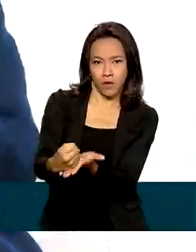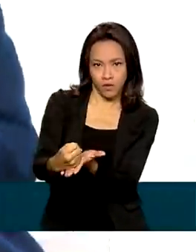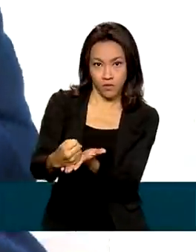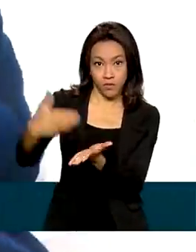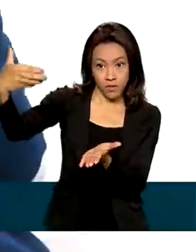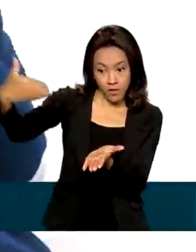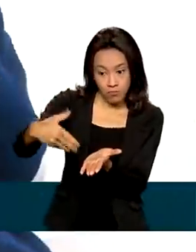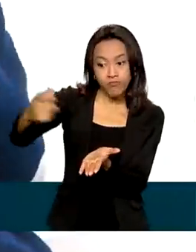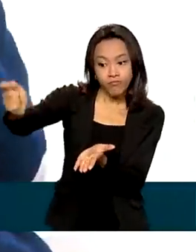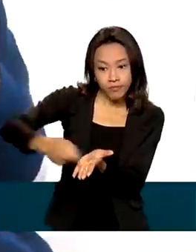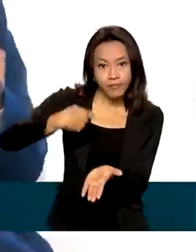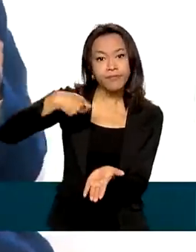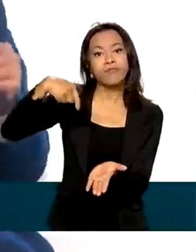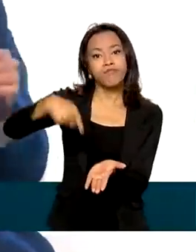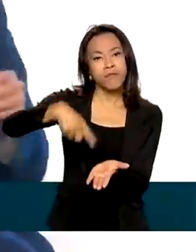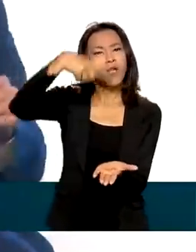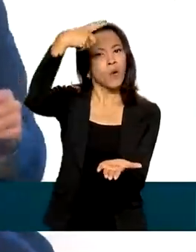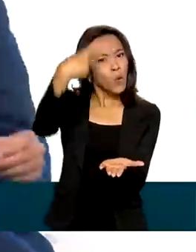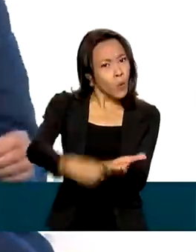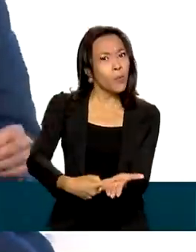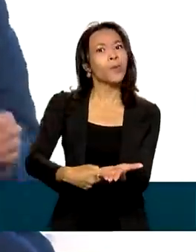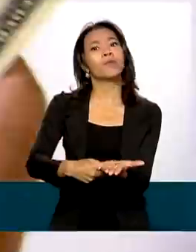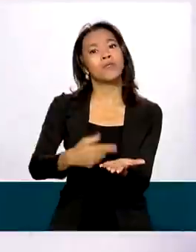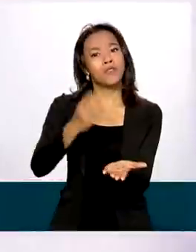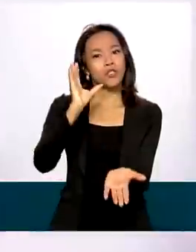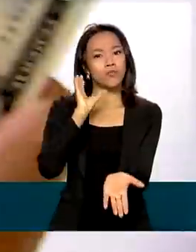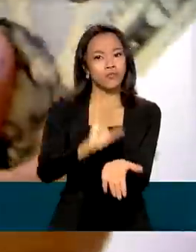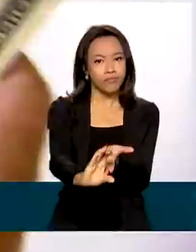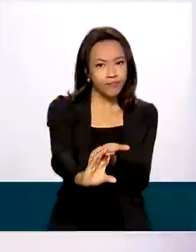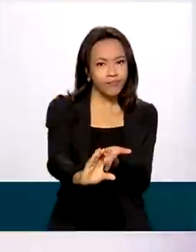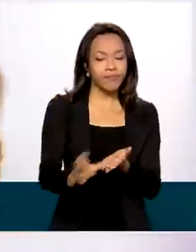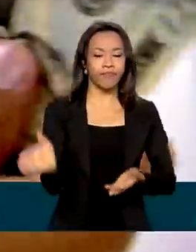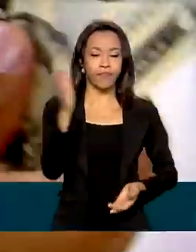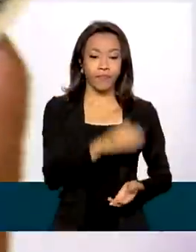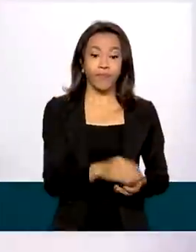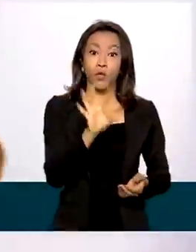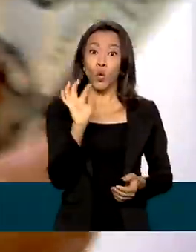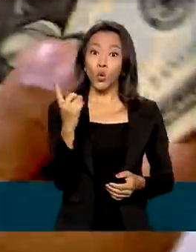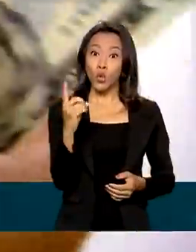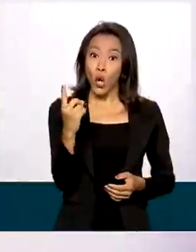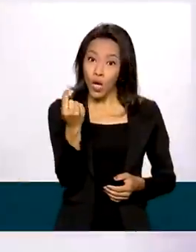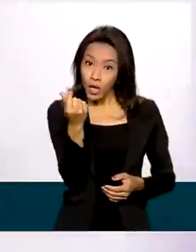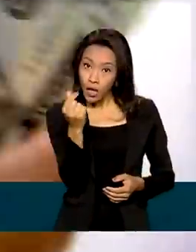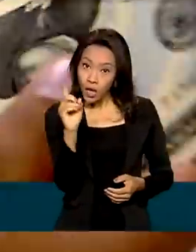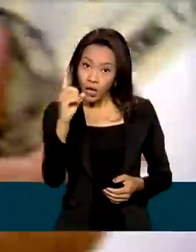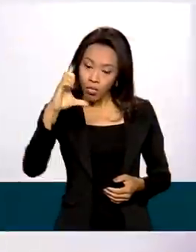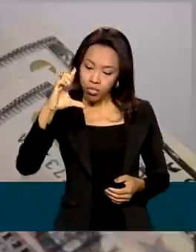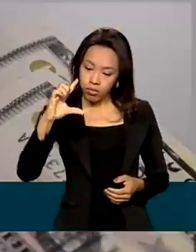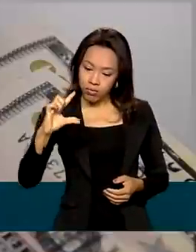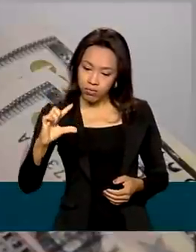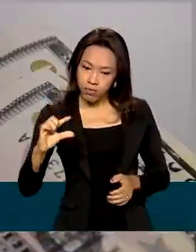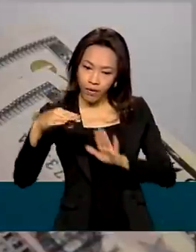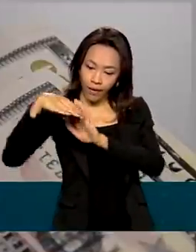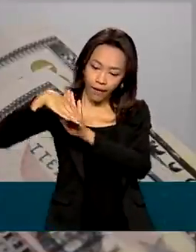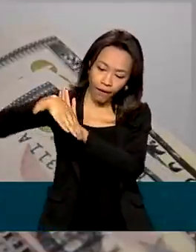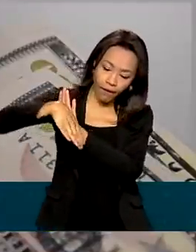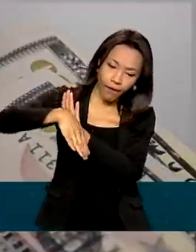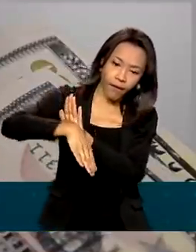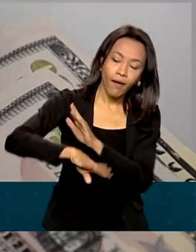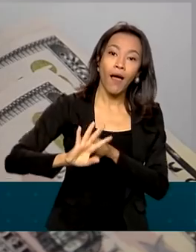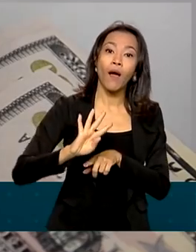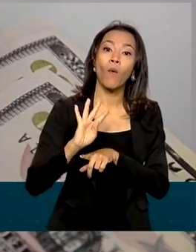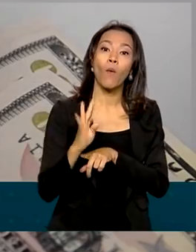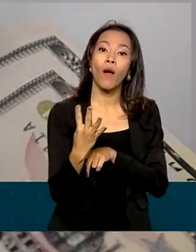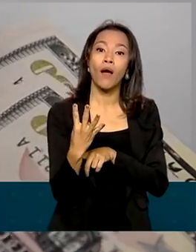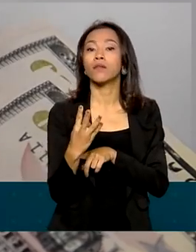contratos assinados, compromissos de investimentos. Com o dólar em queda pelo sétimo dia consecutivo, chegando a R$